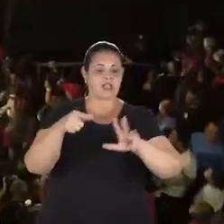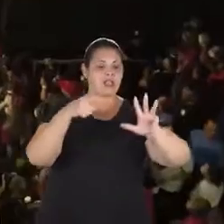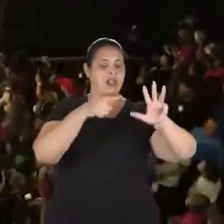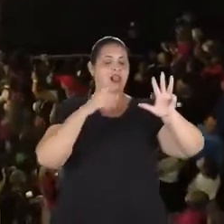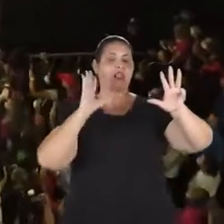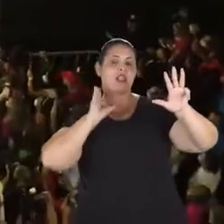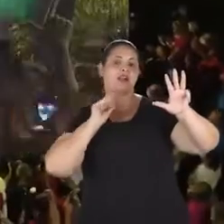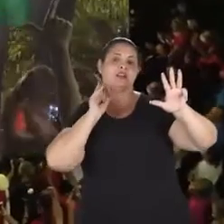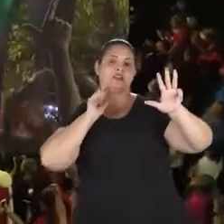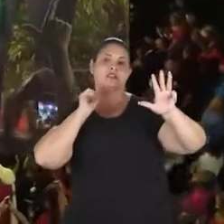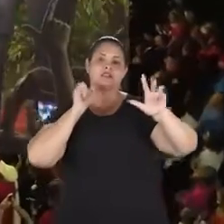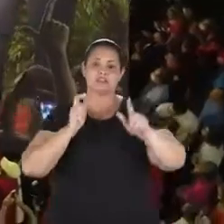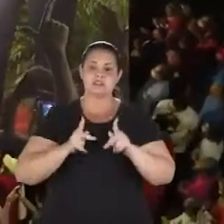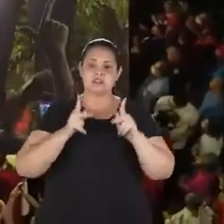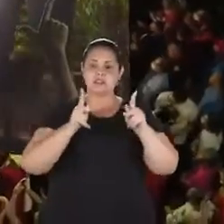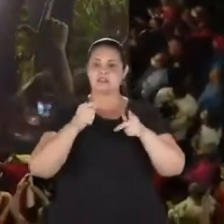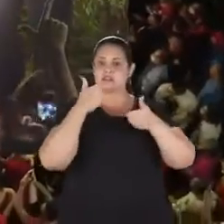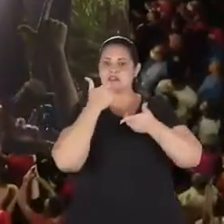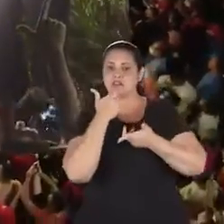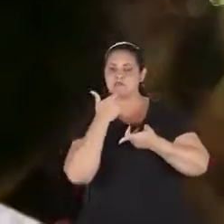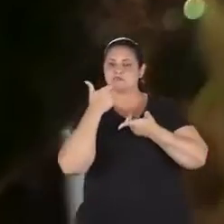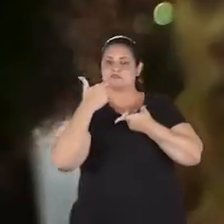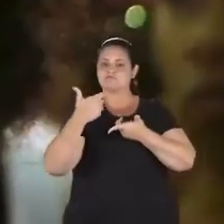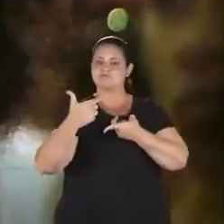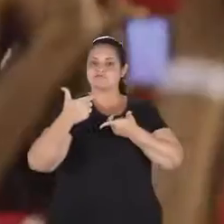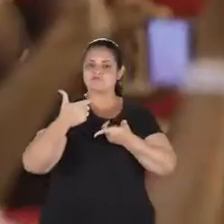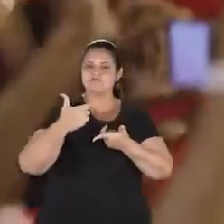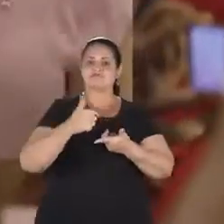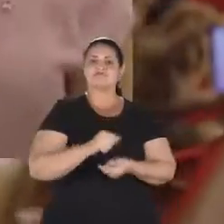Lula e Fátima, é o povo que diz